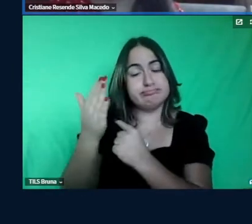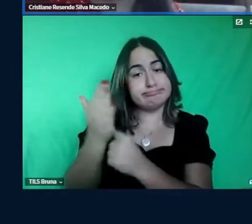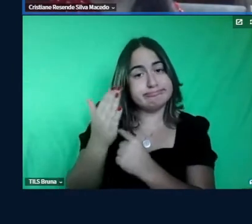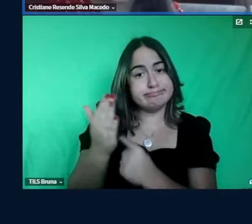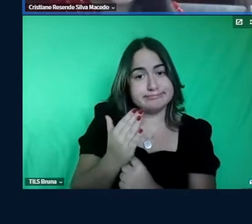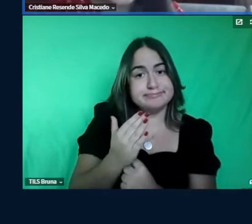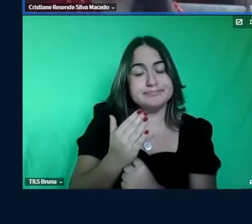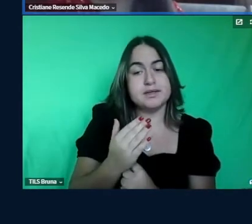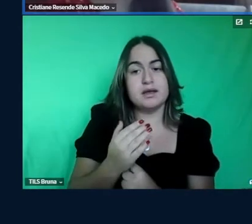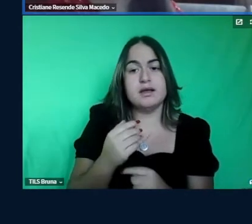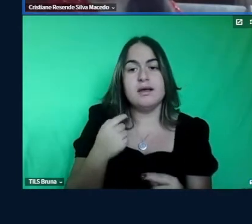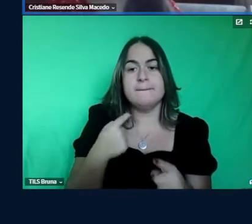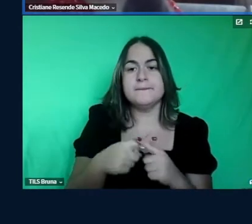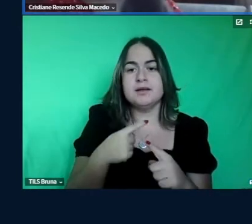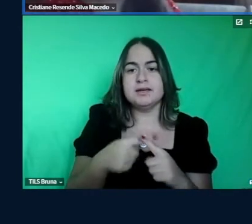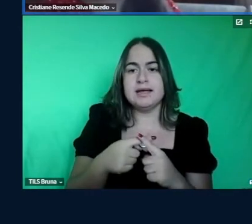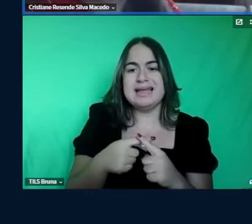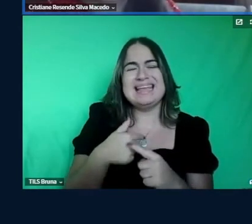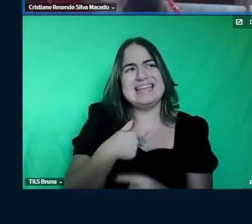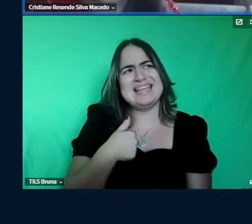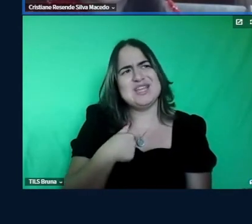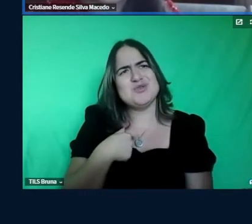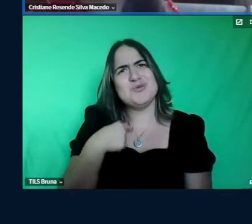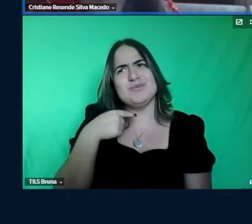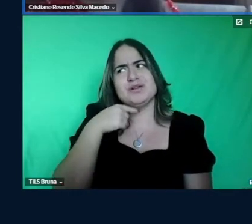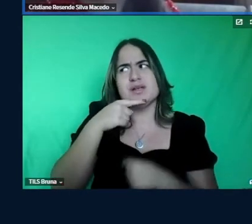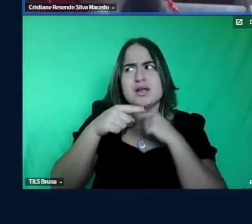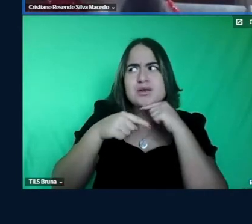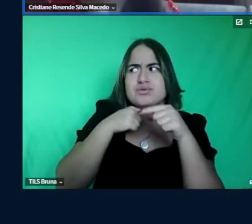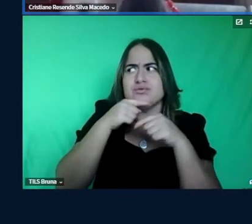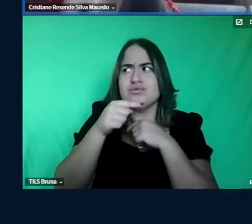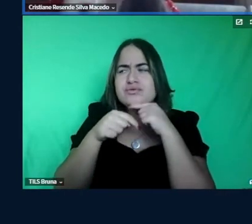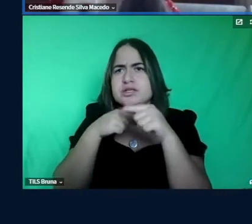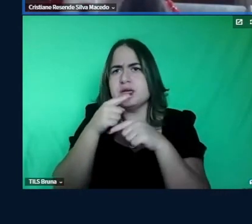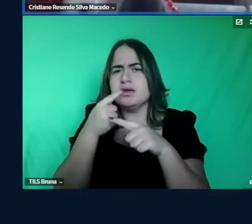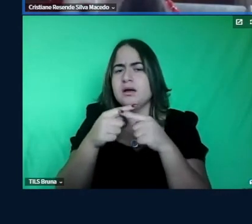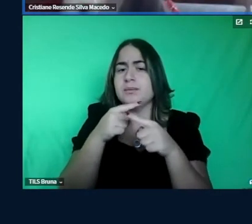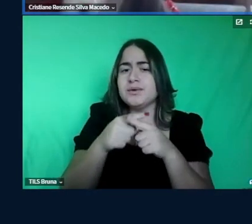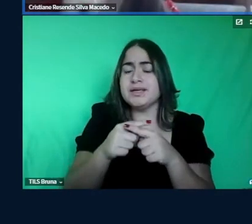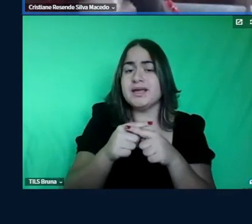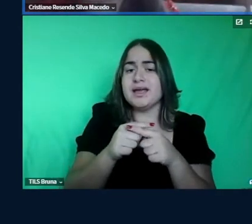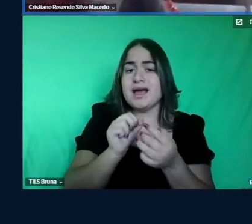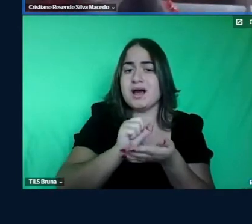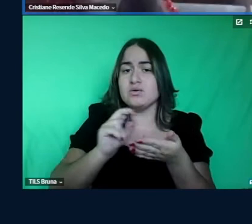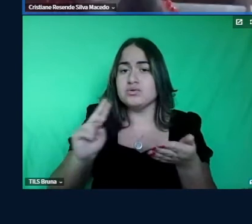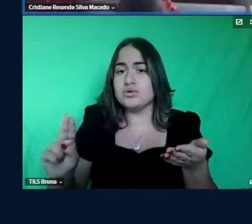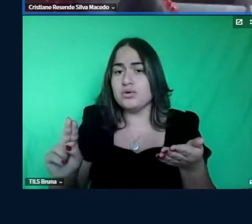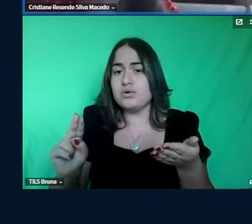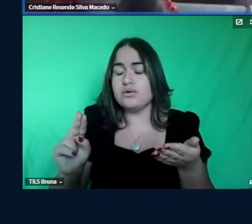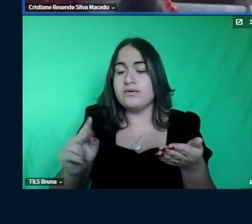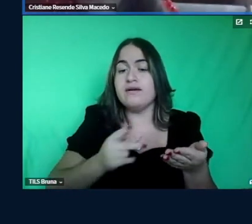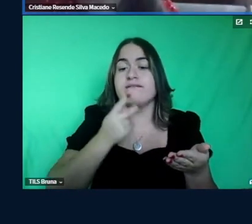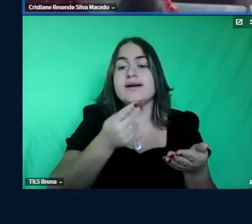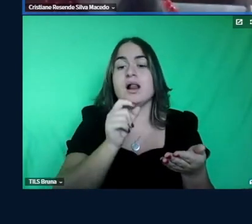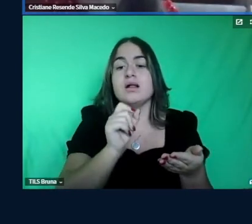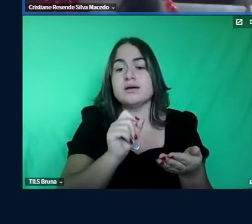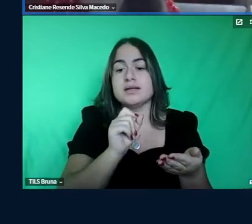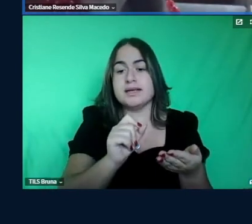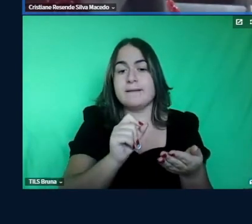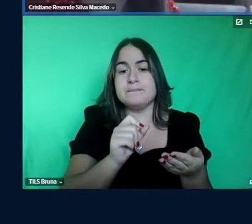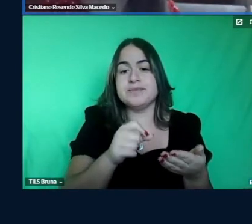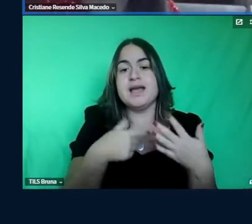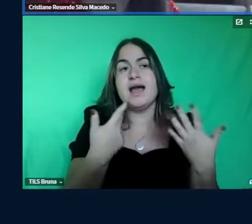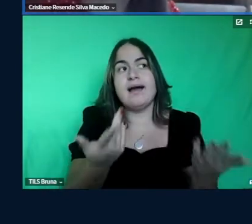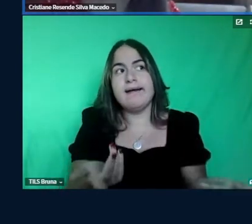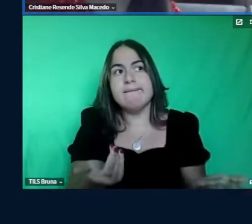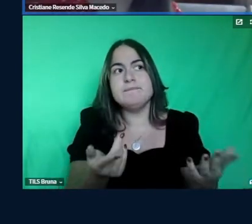fiquei até na dúvida porque alguns autores eles chamam assim eu já li estudo